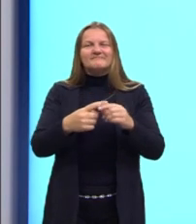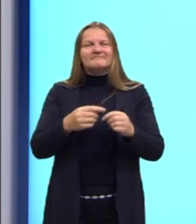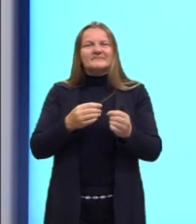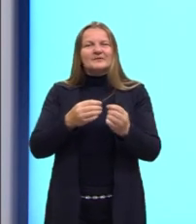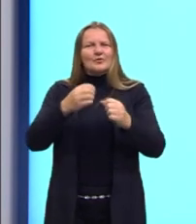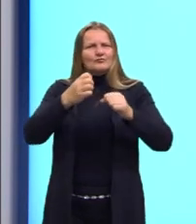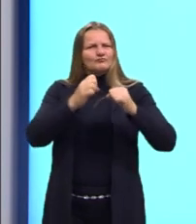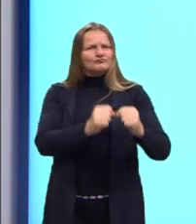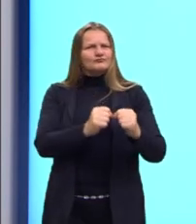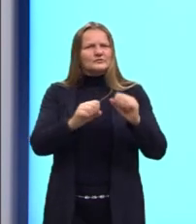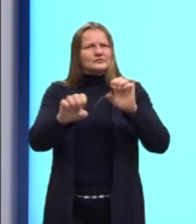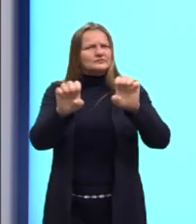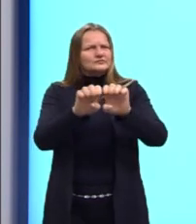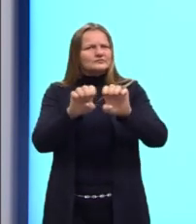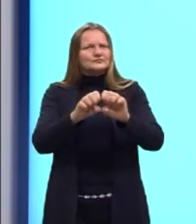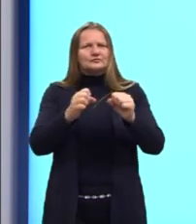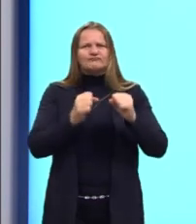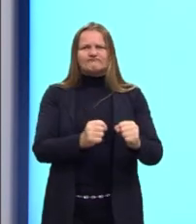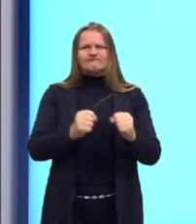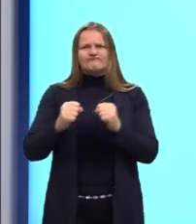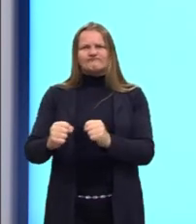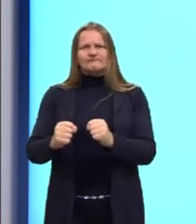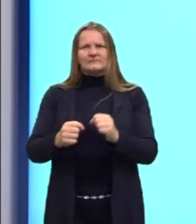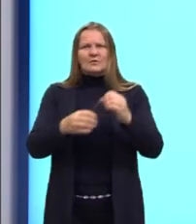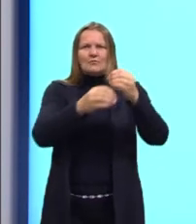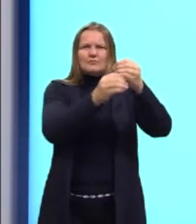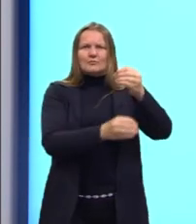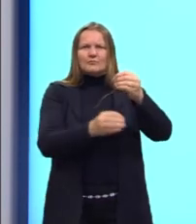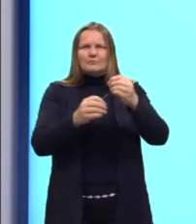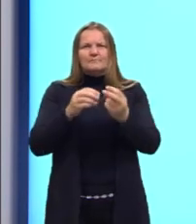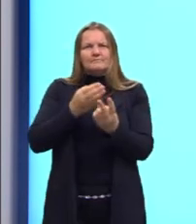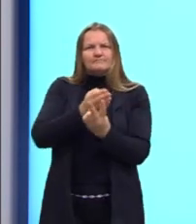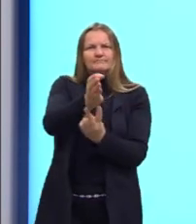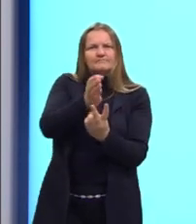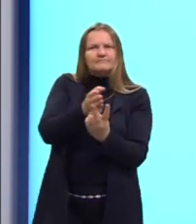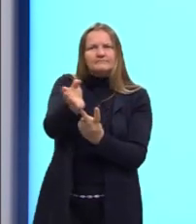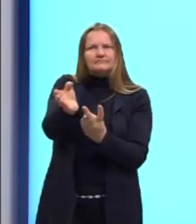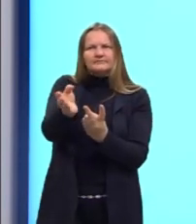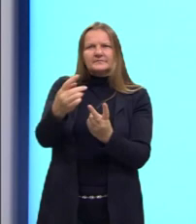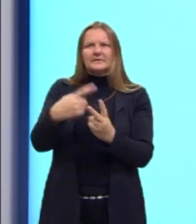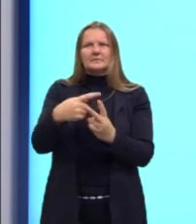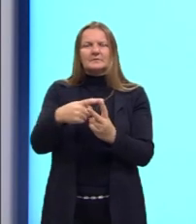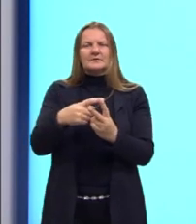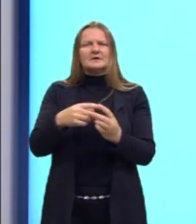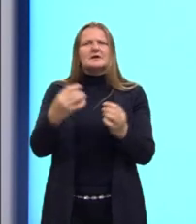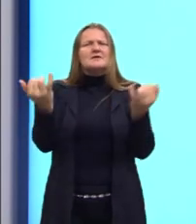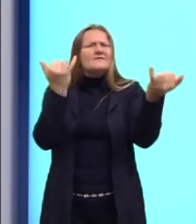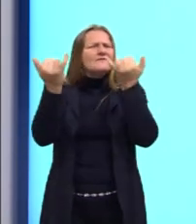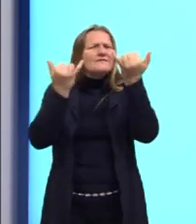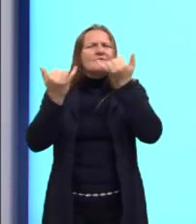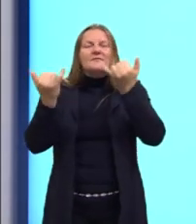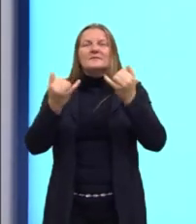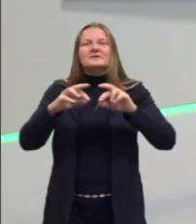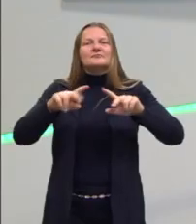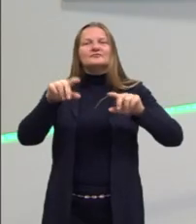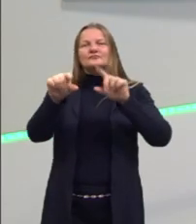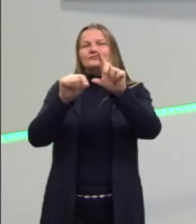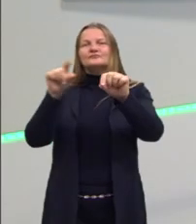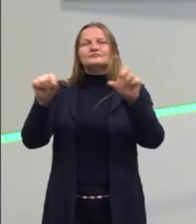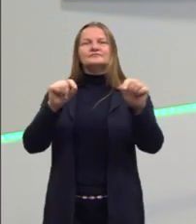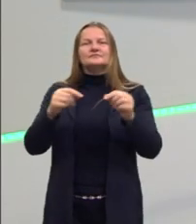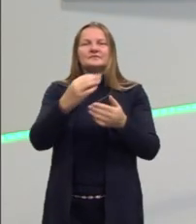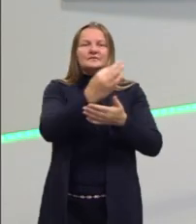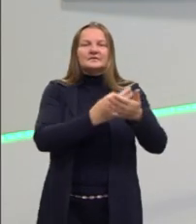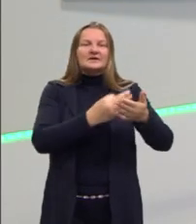para a boa argumentação? Porque a competência 3 se baseia nisso. Então, você tem lá um monte de informações que você seleciona dos